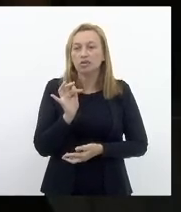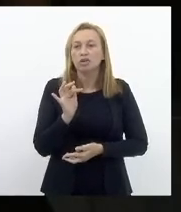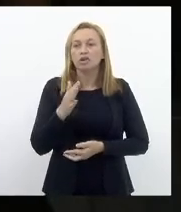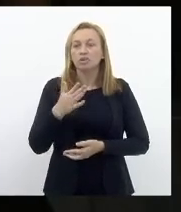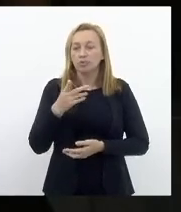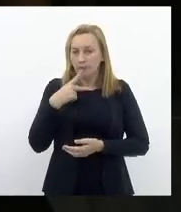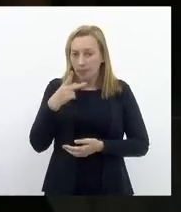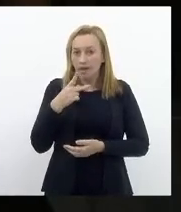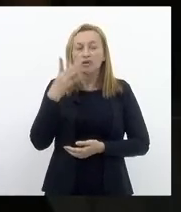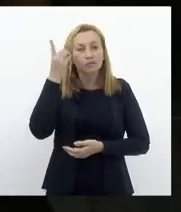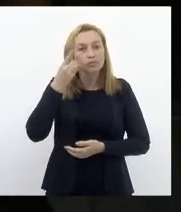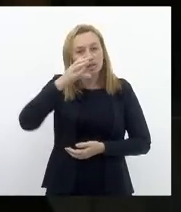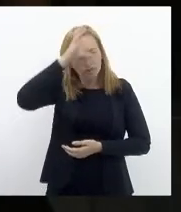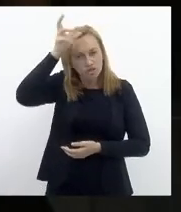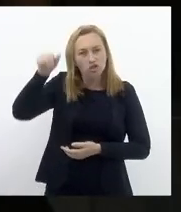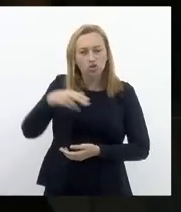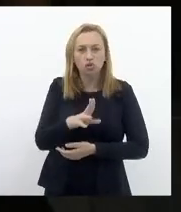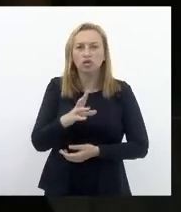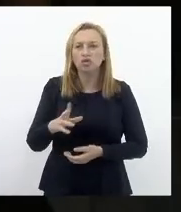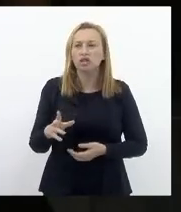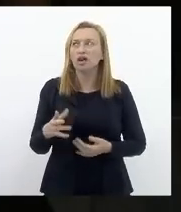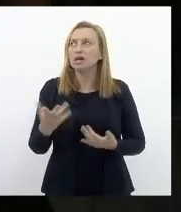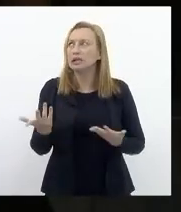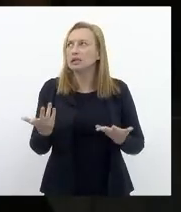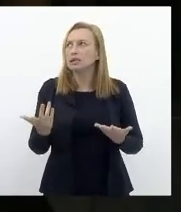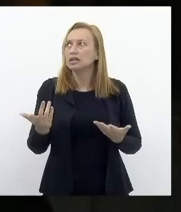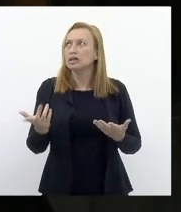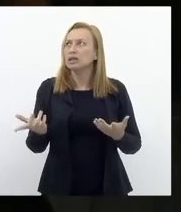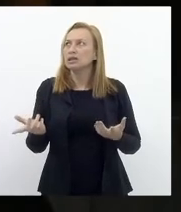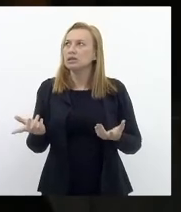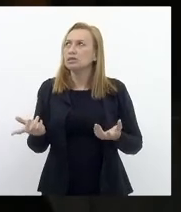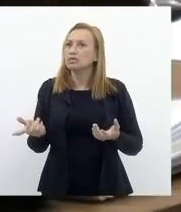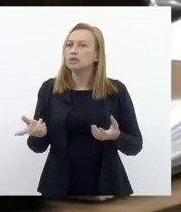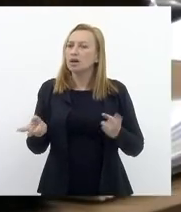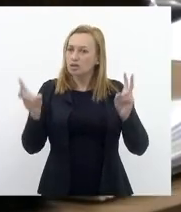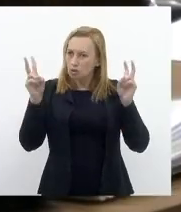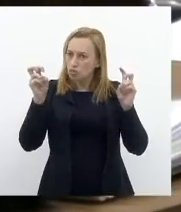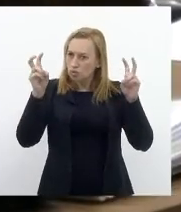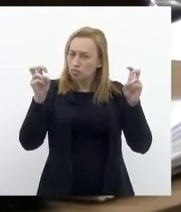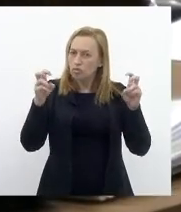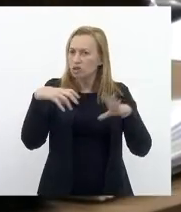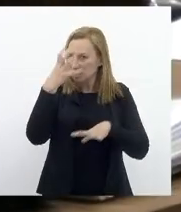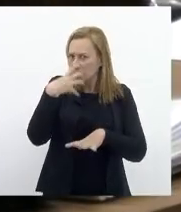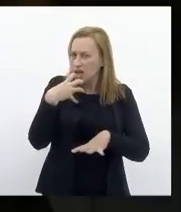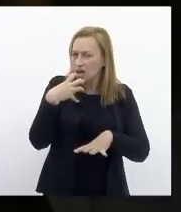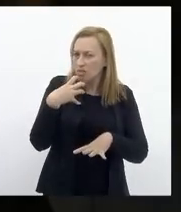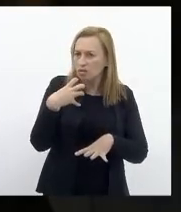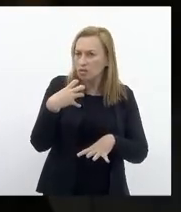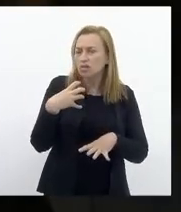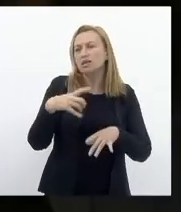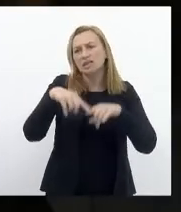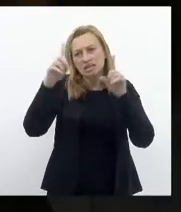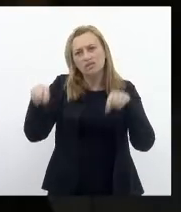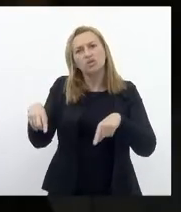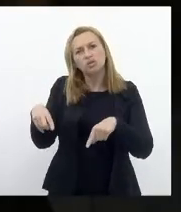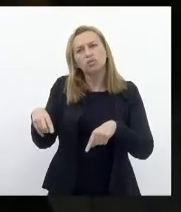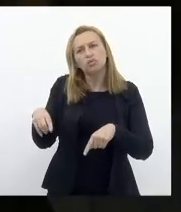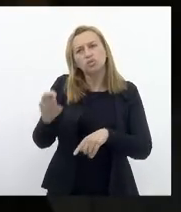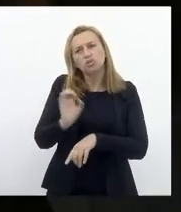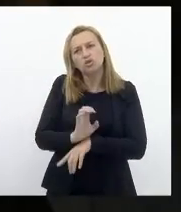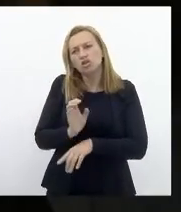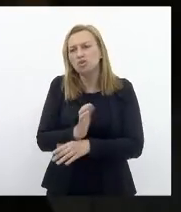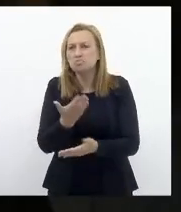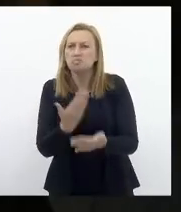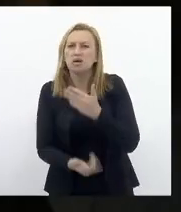O que está em jogo Não é apenas Deputada Célia Jordão Isso é gravíssimo Que haja servidores Nesse estado Com perdas